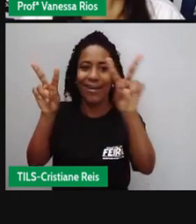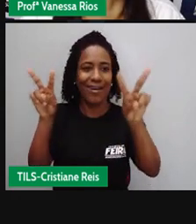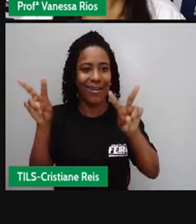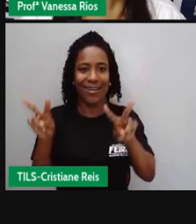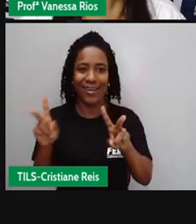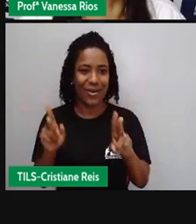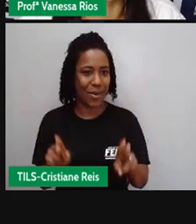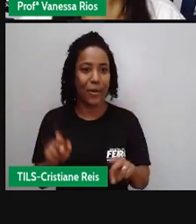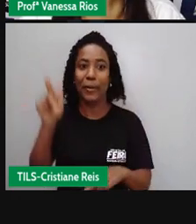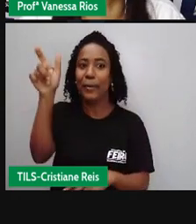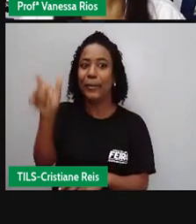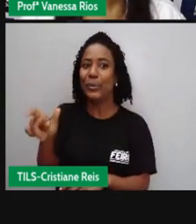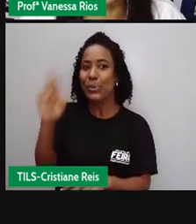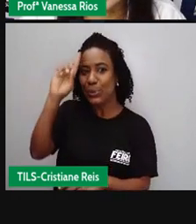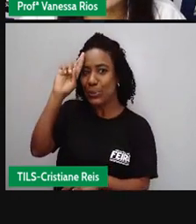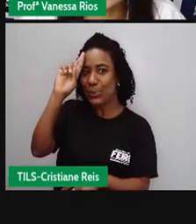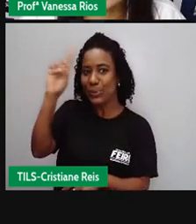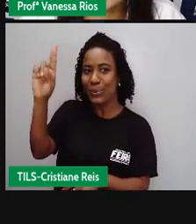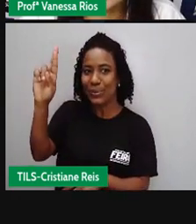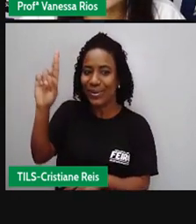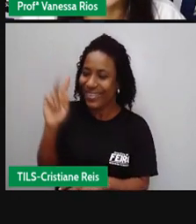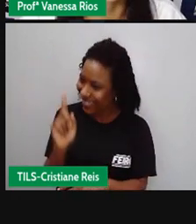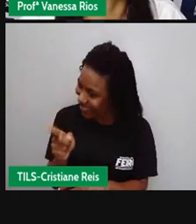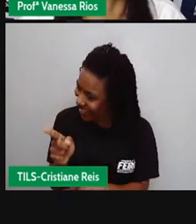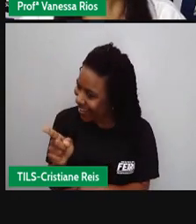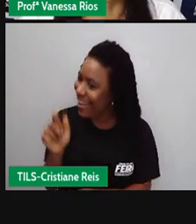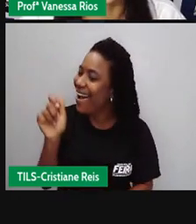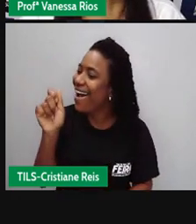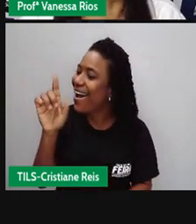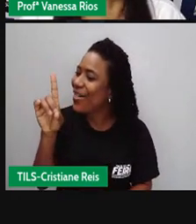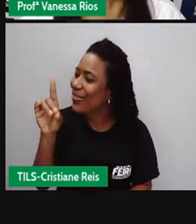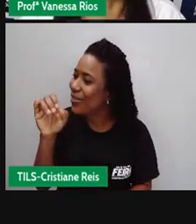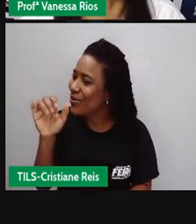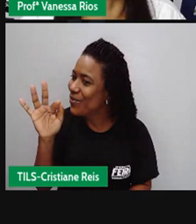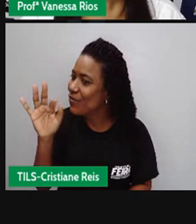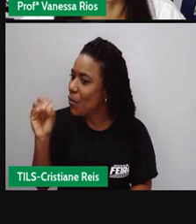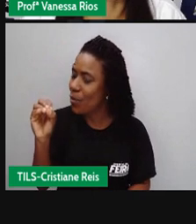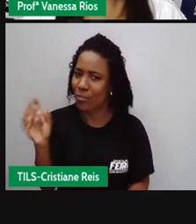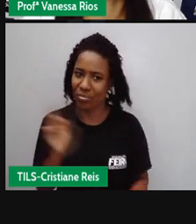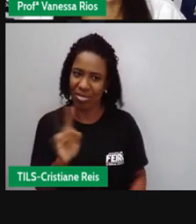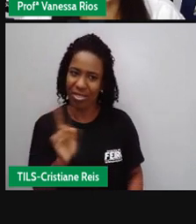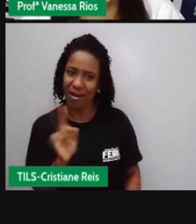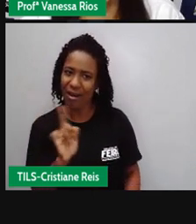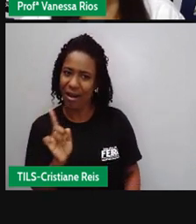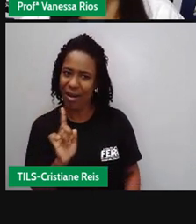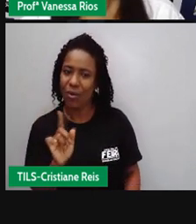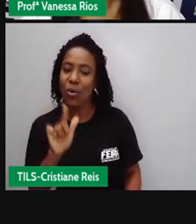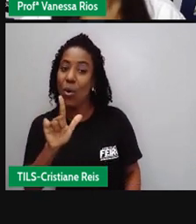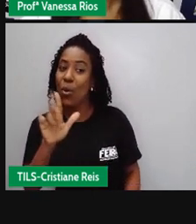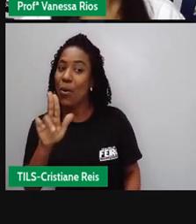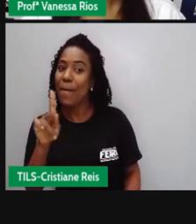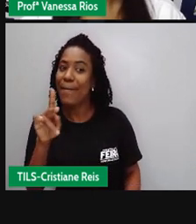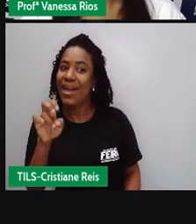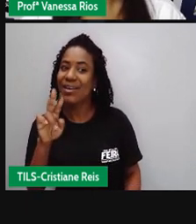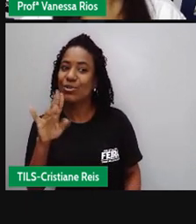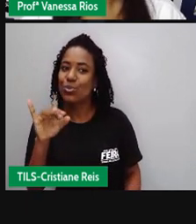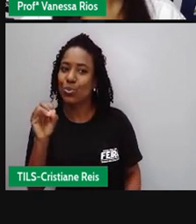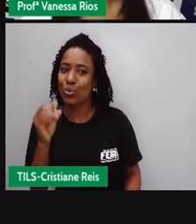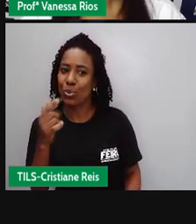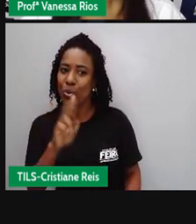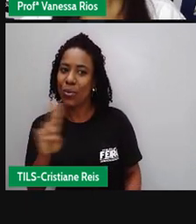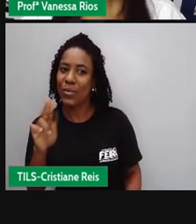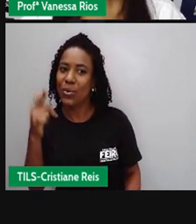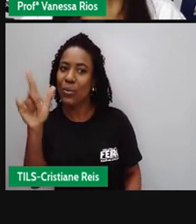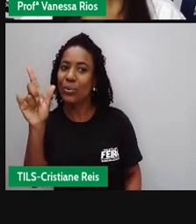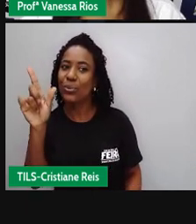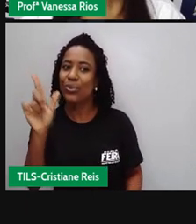seu Adolfo certo? Lu Pércio errei por pouco estou procurando a